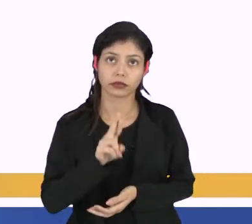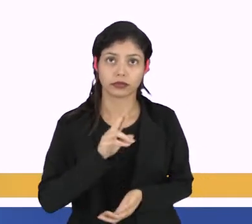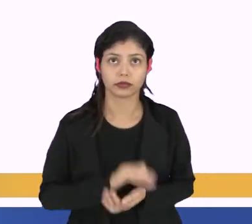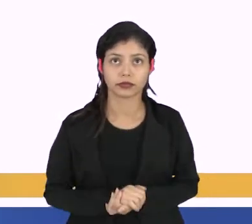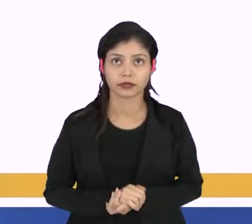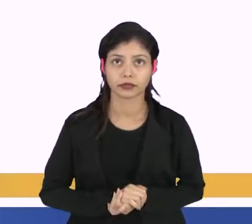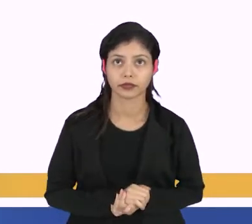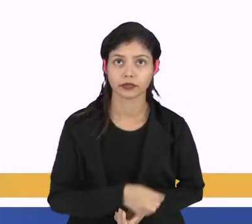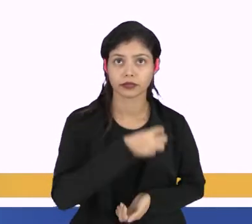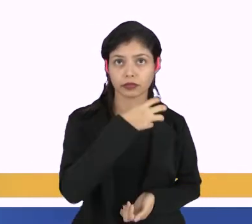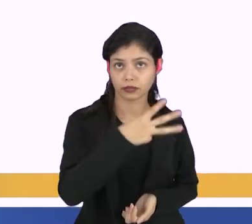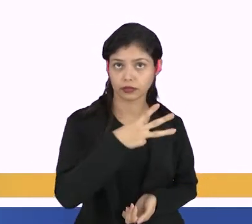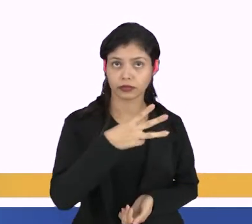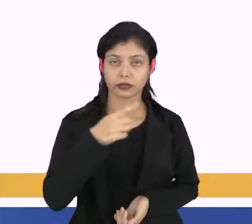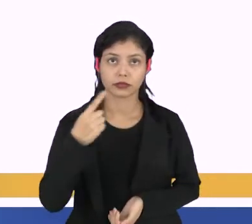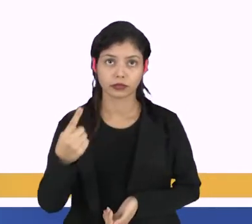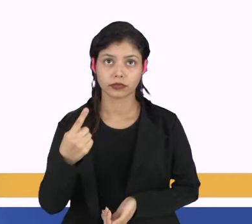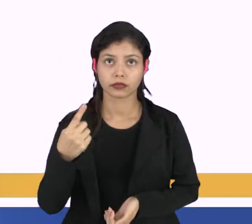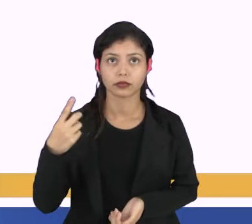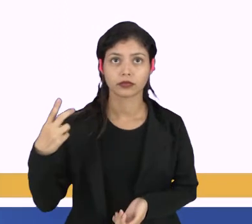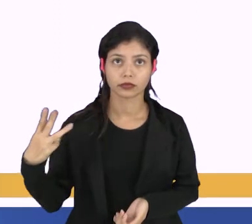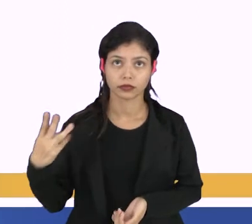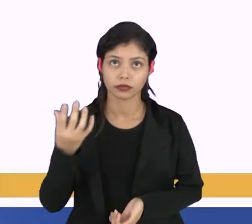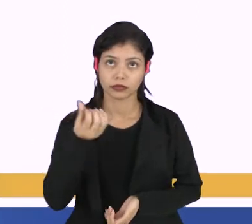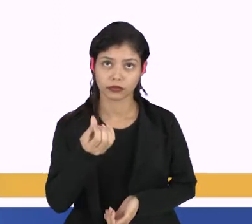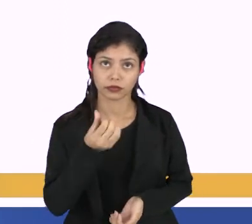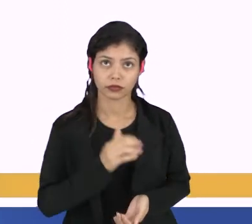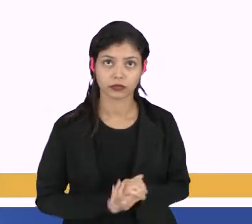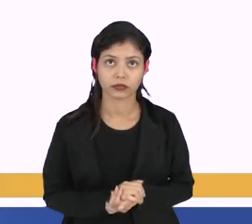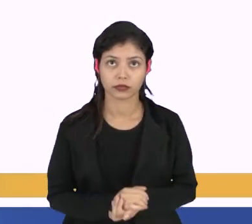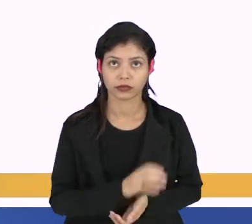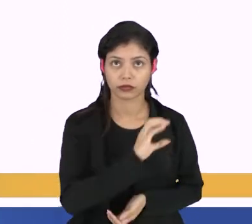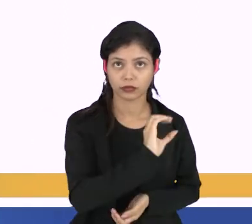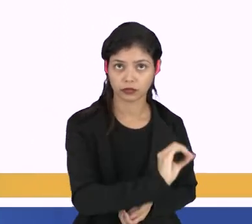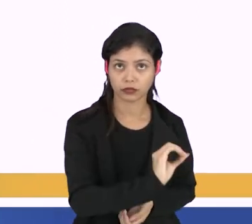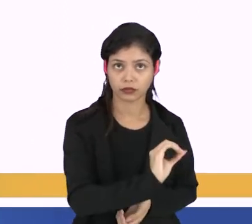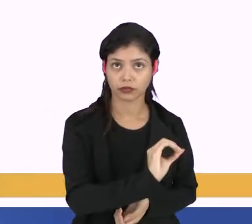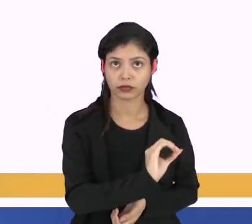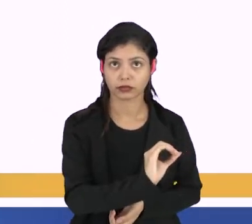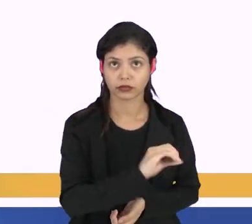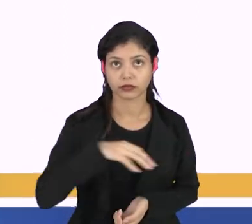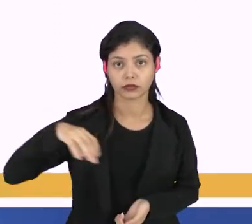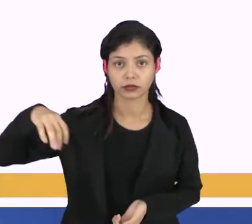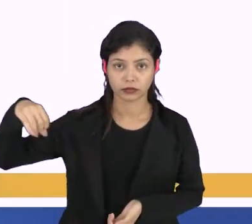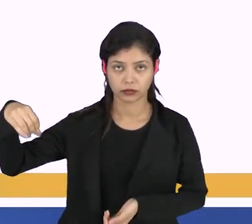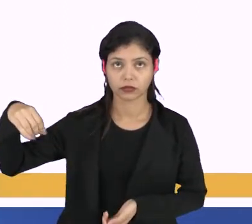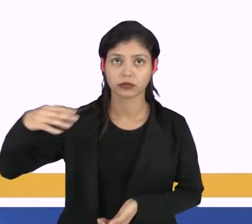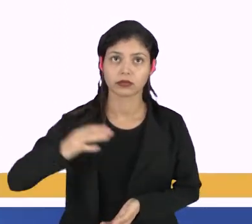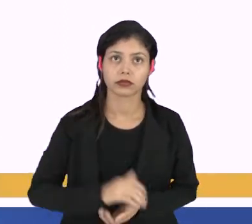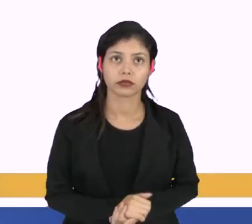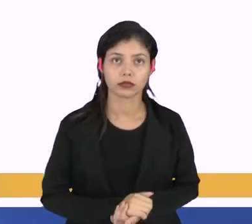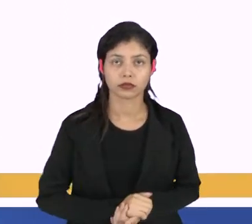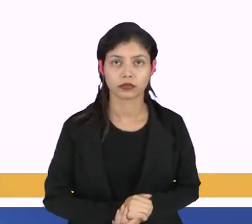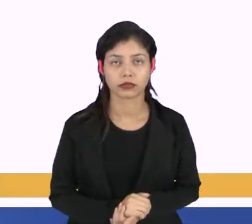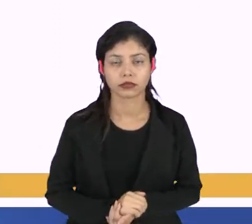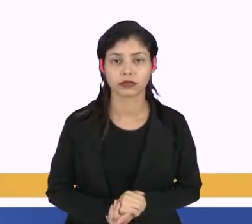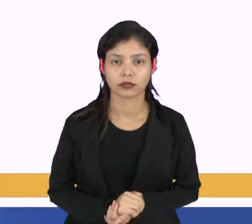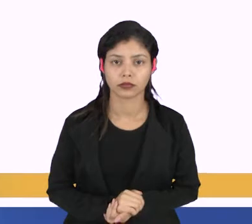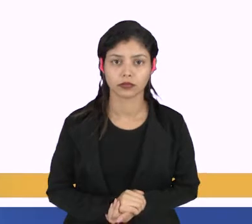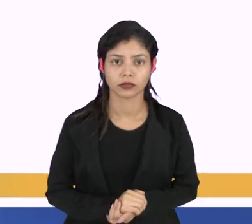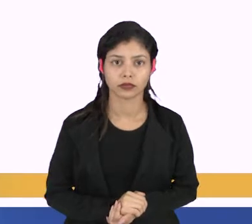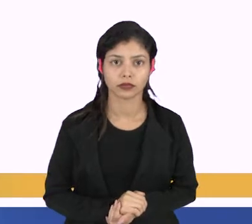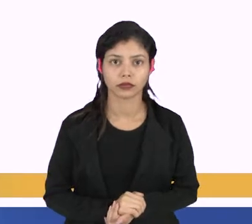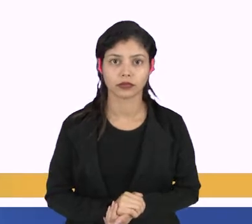o 1, o 3 e o menos 6, na segunda linha nós vamos ter como resultado dos produtos aí, o 0